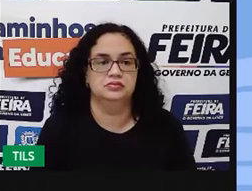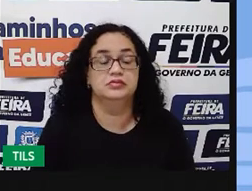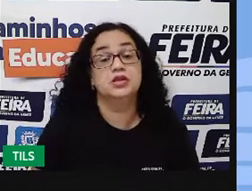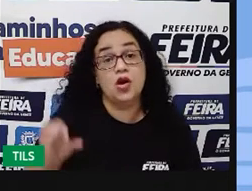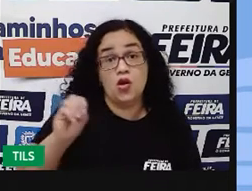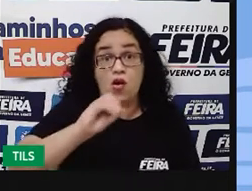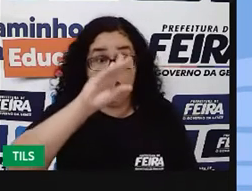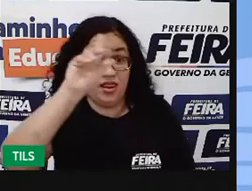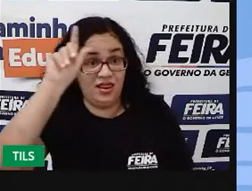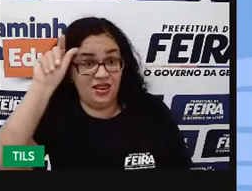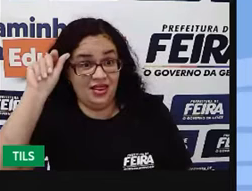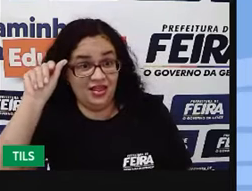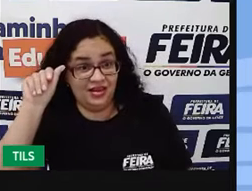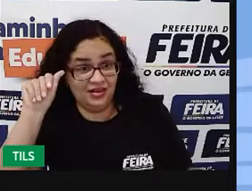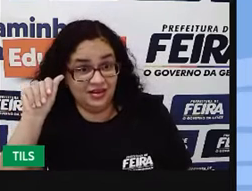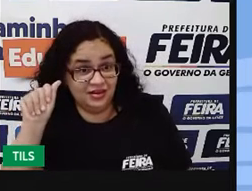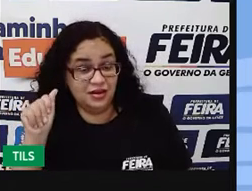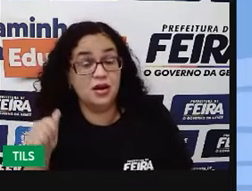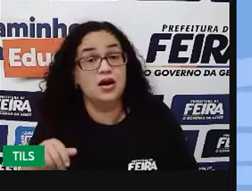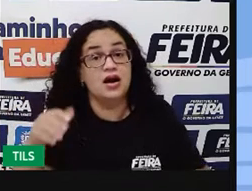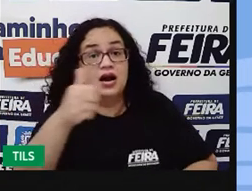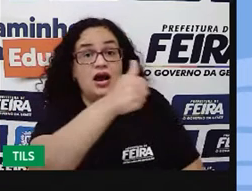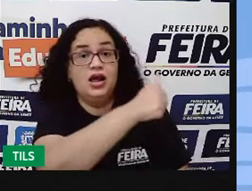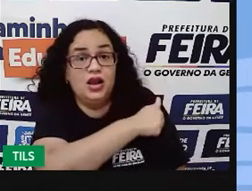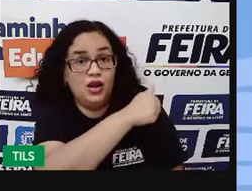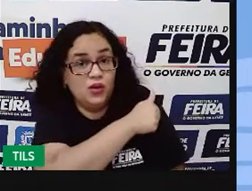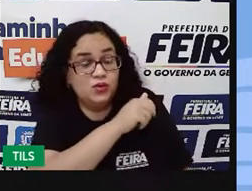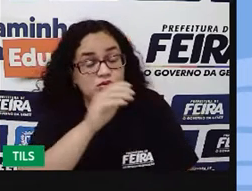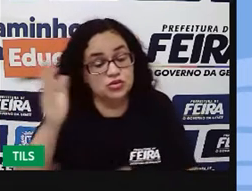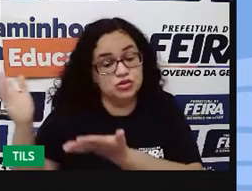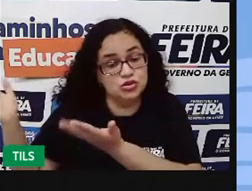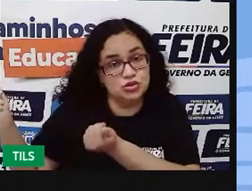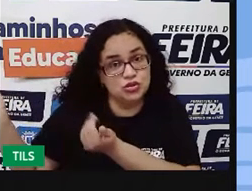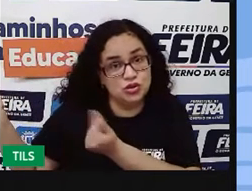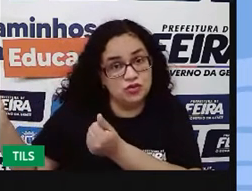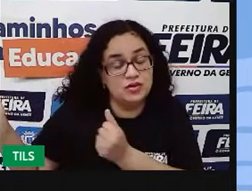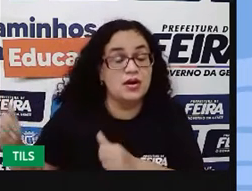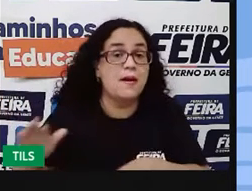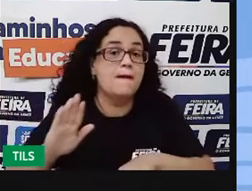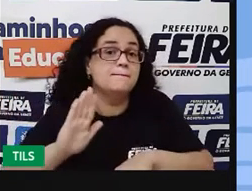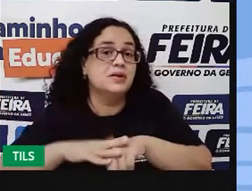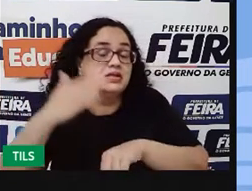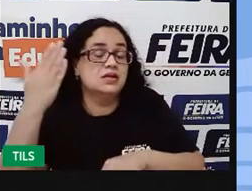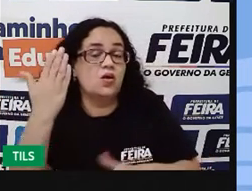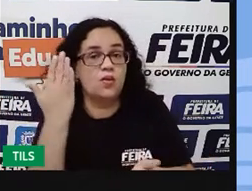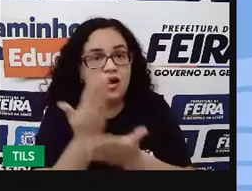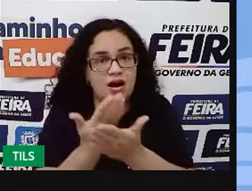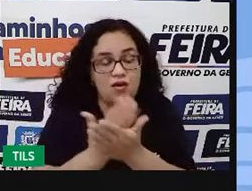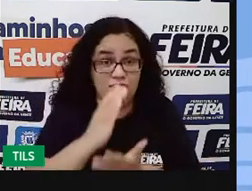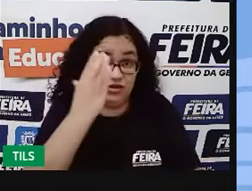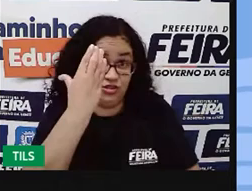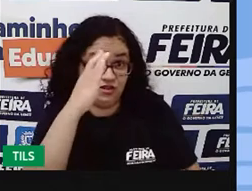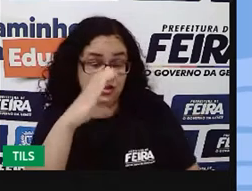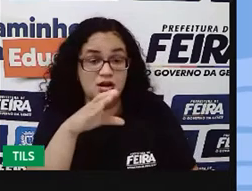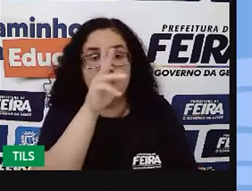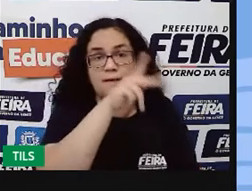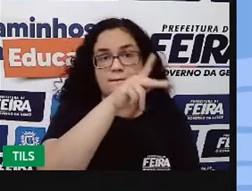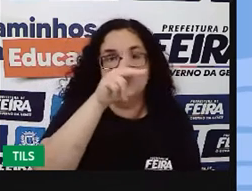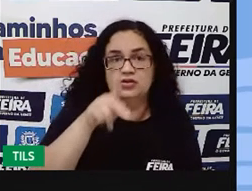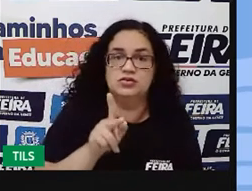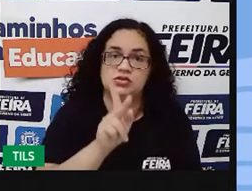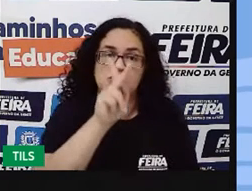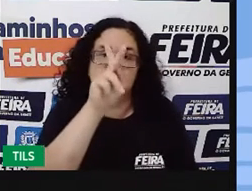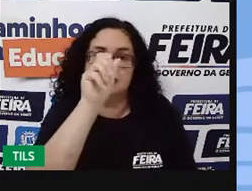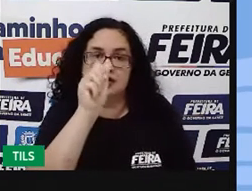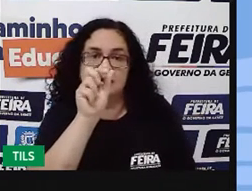Olá, alunos da EJA, bem-vindos a mais uma aula de ciências. Sou a professora Karine Brandão,